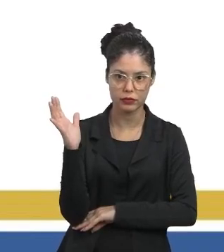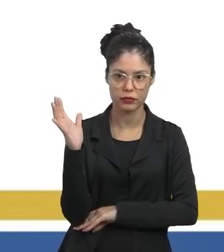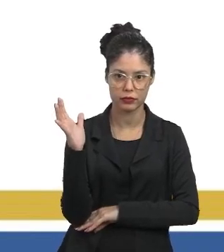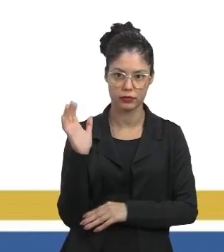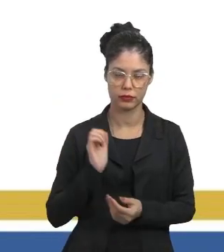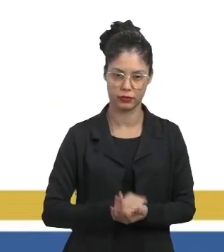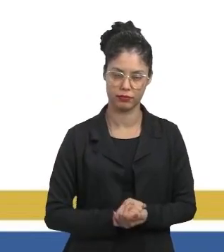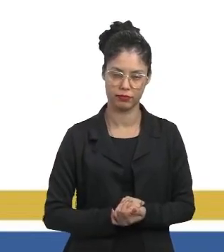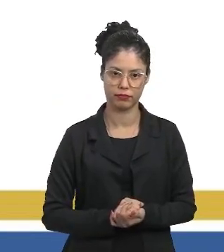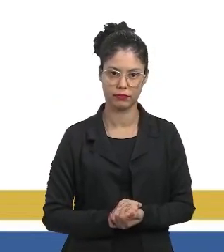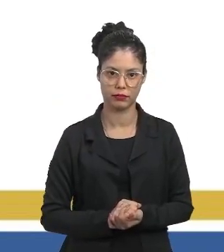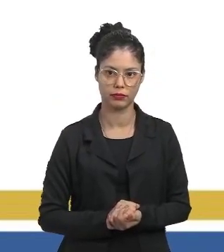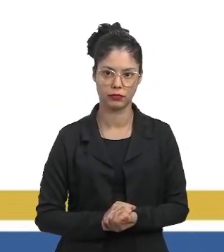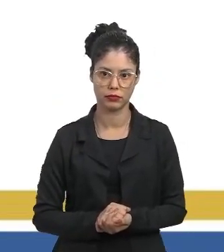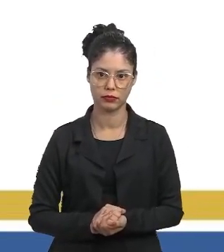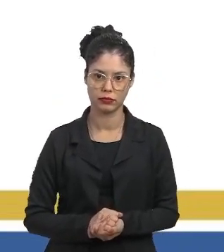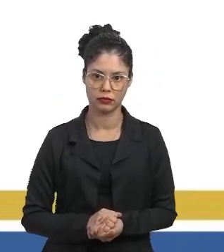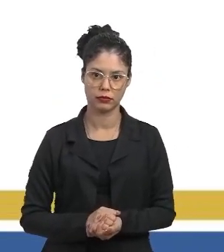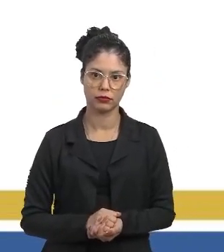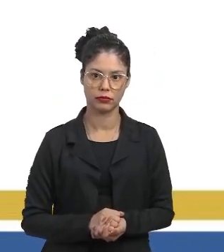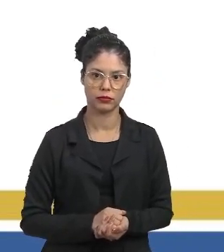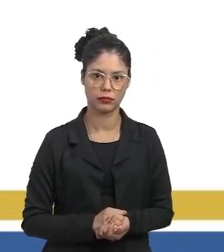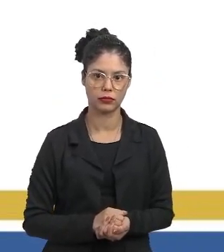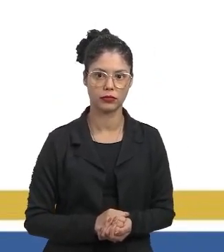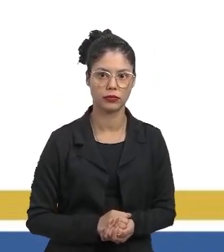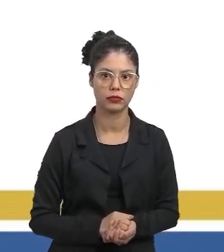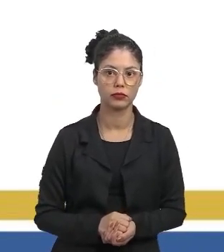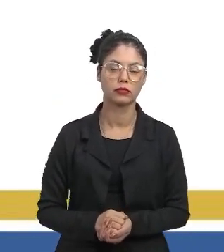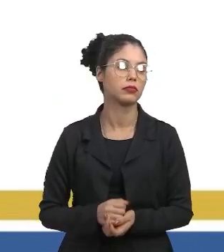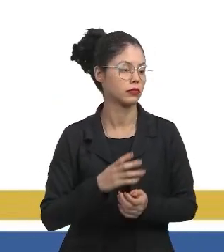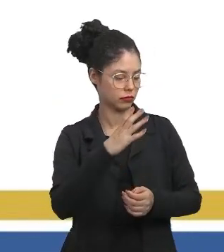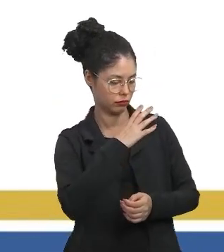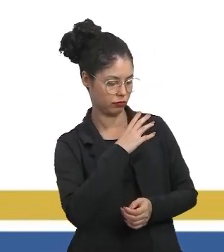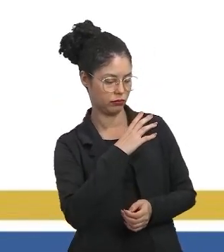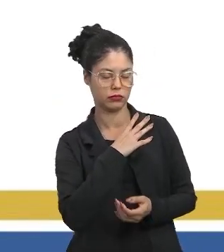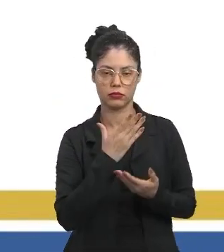sumiram as matas, e aí está lá o trator, está lá a cidade,